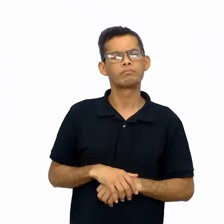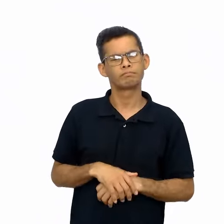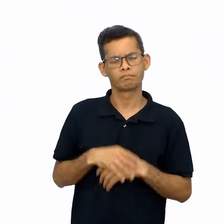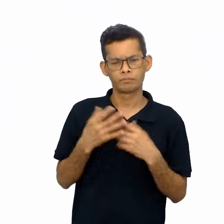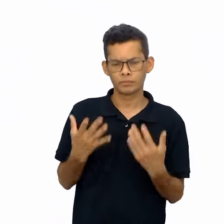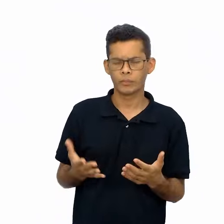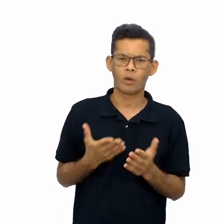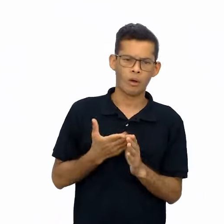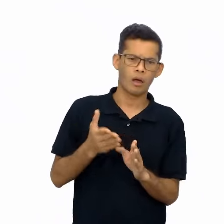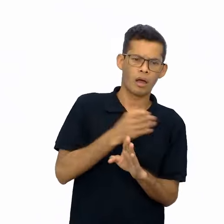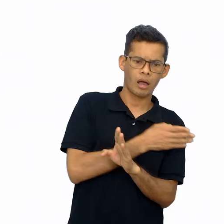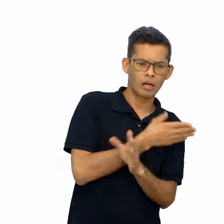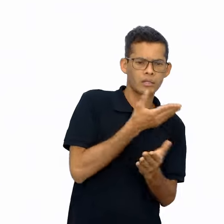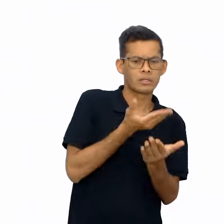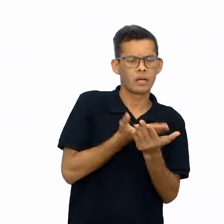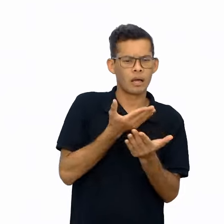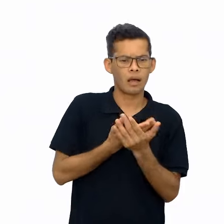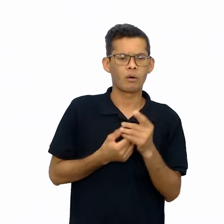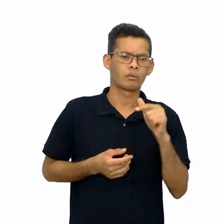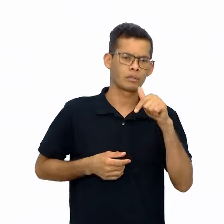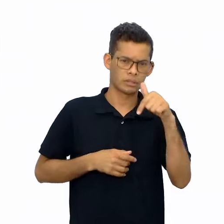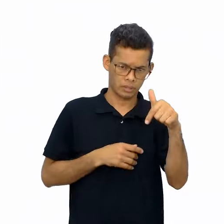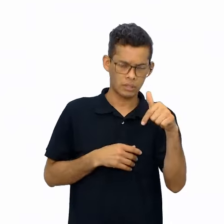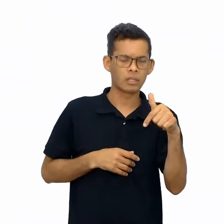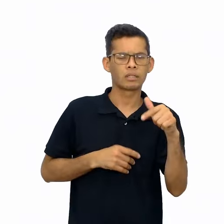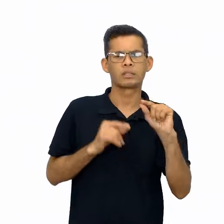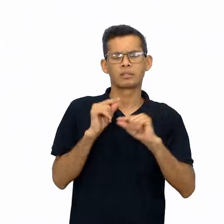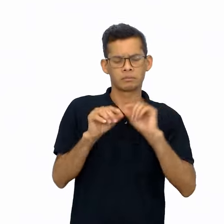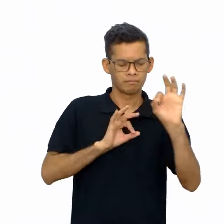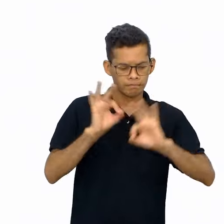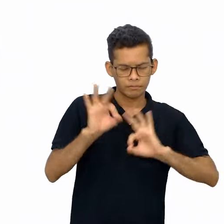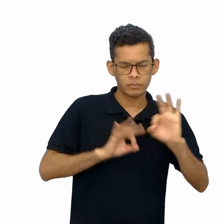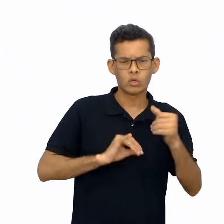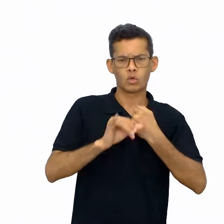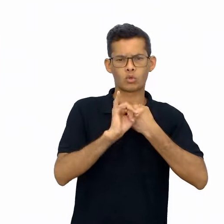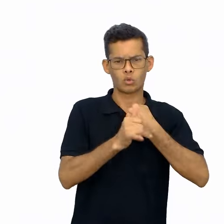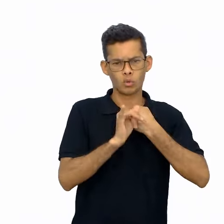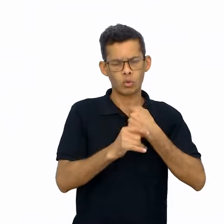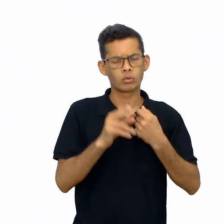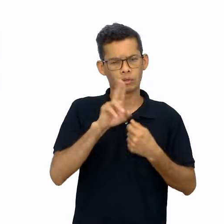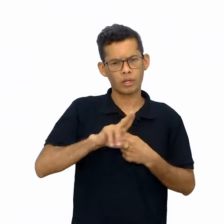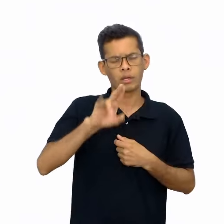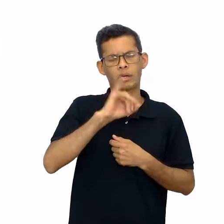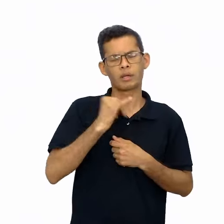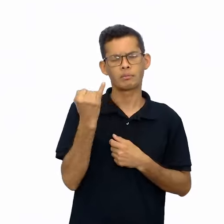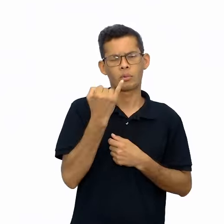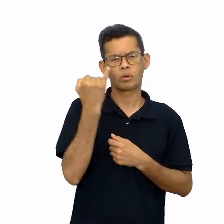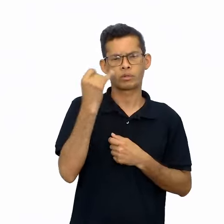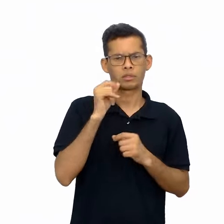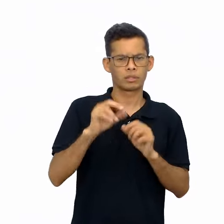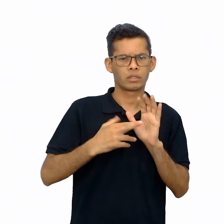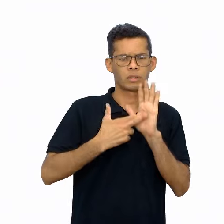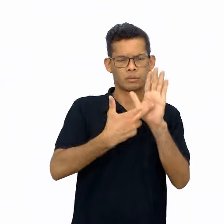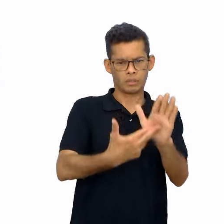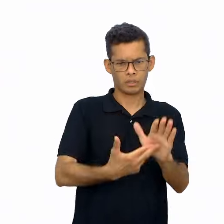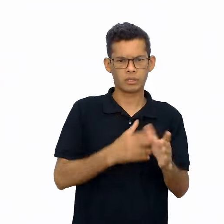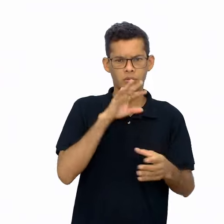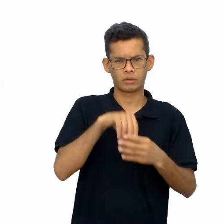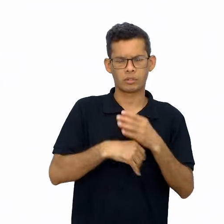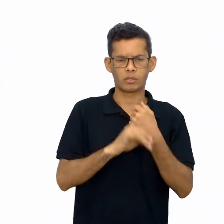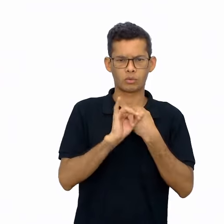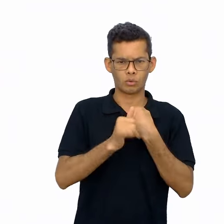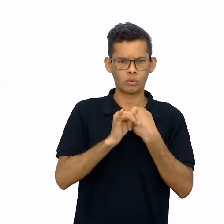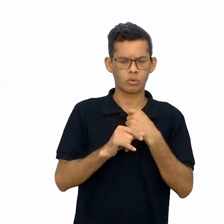7, em que os estudantes deverão planejar o ponto, a questão da representação do interlocutor se impõe. Os estudantes de